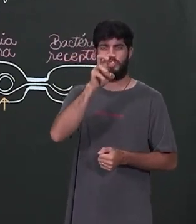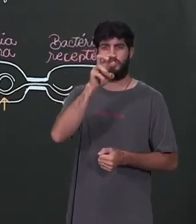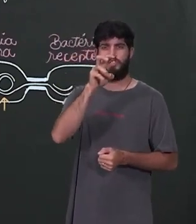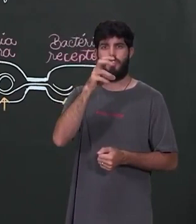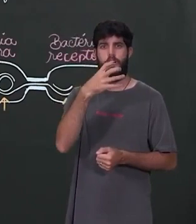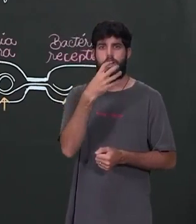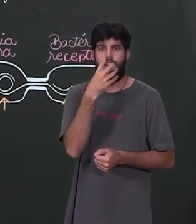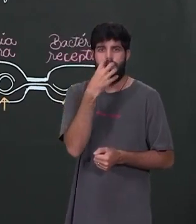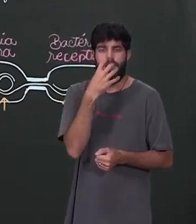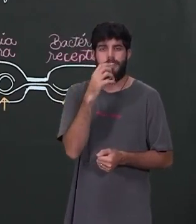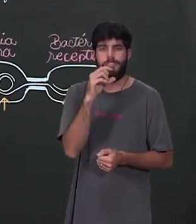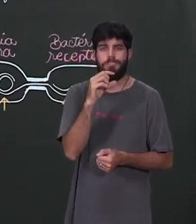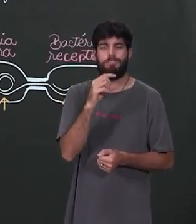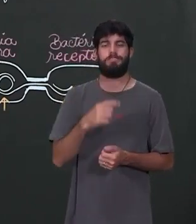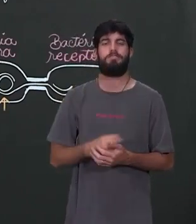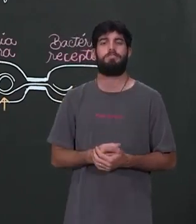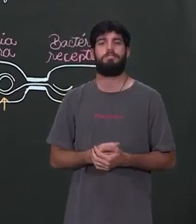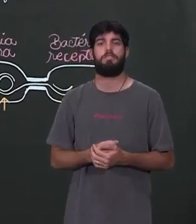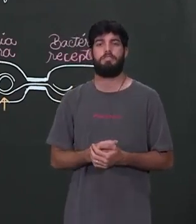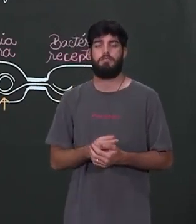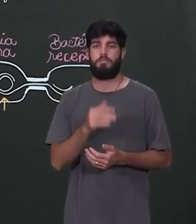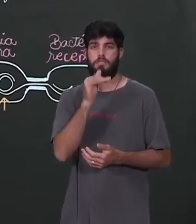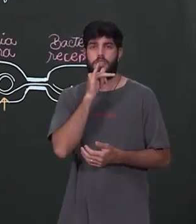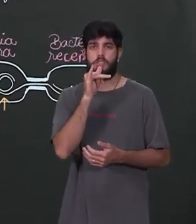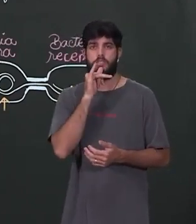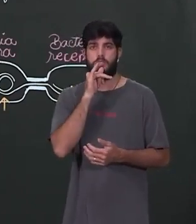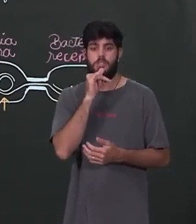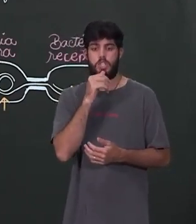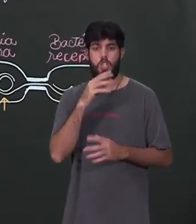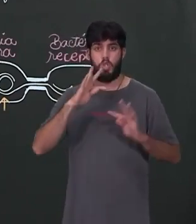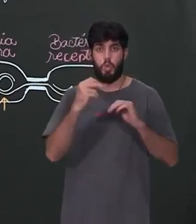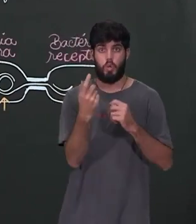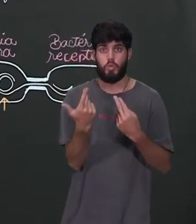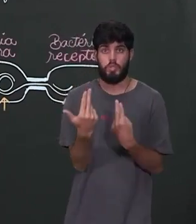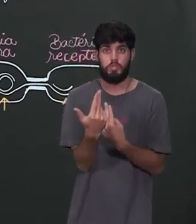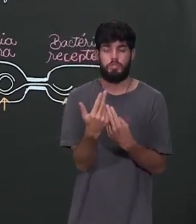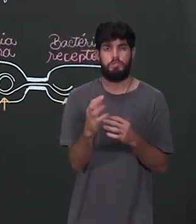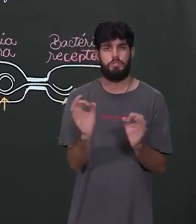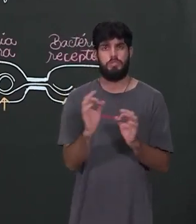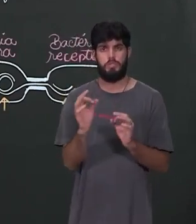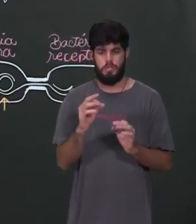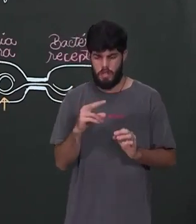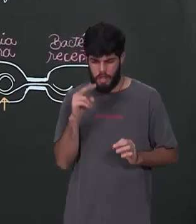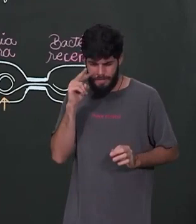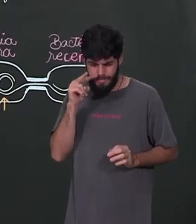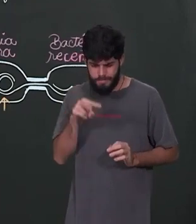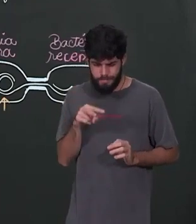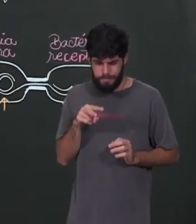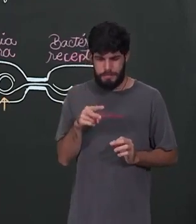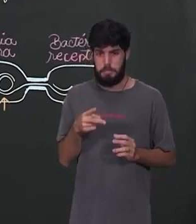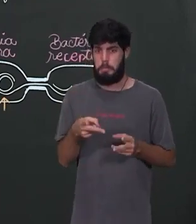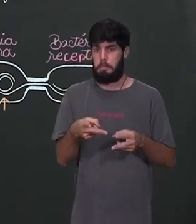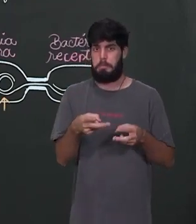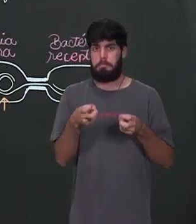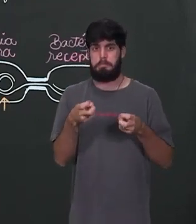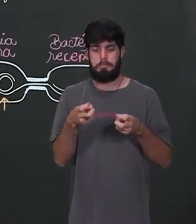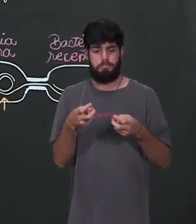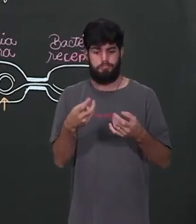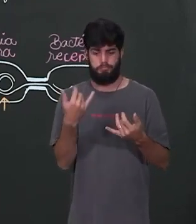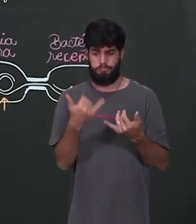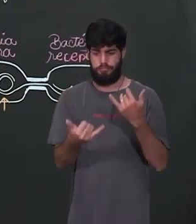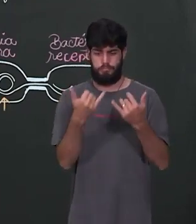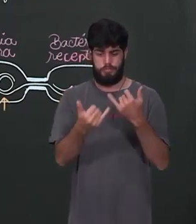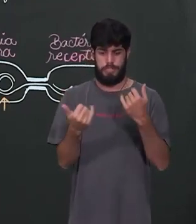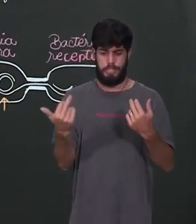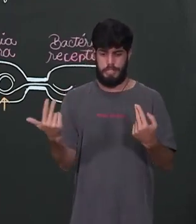cinco filhotes. Esses cinco filhotes, eles não são absolutamente idênticos entre si. Você pode olhar e falar, gente, mas eles são muito parecidos. Ou,